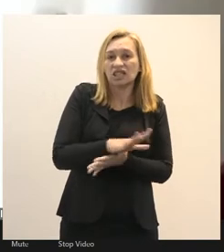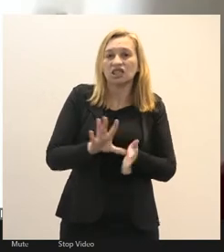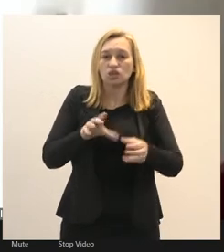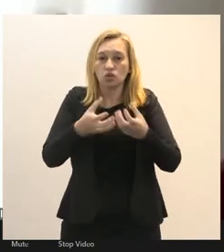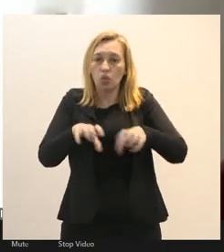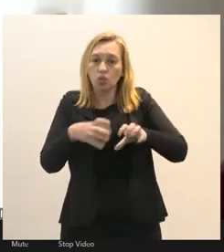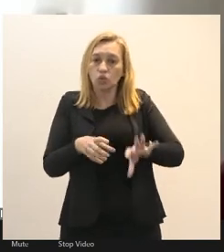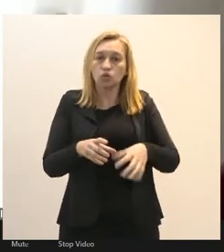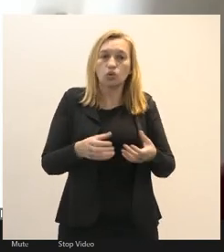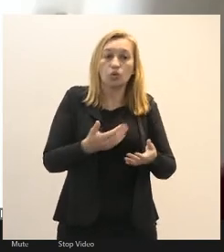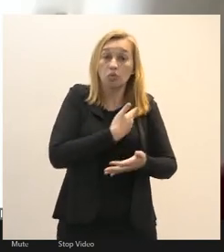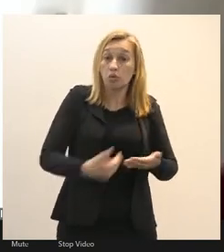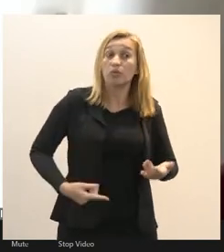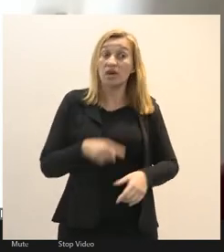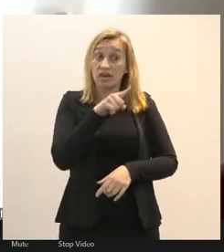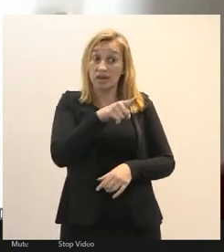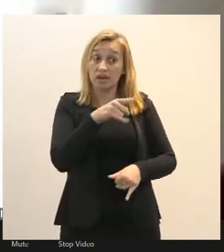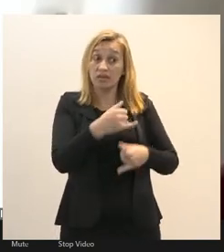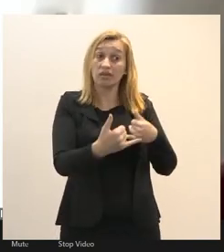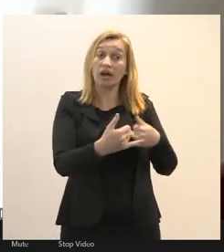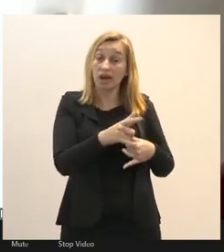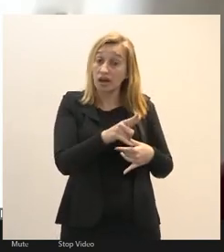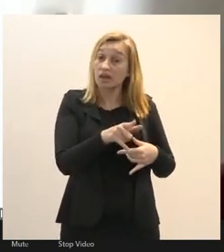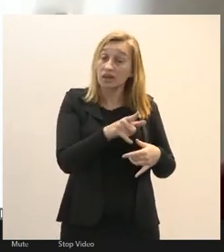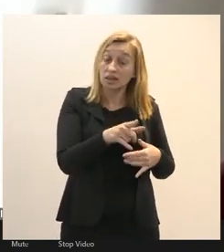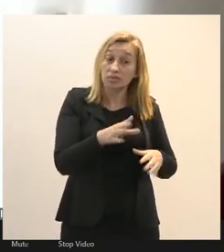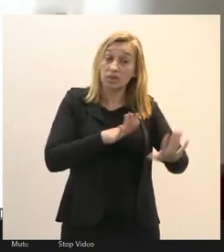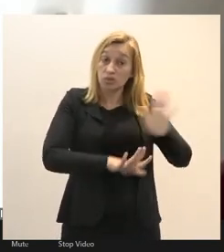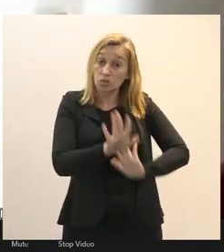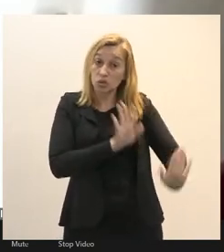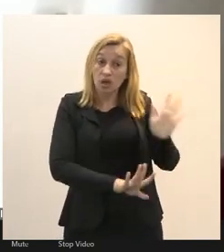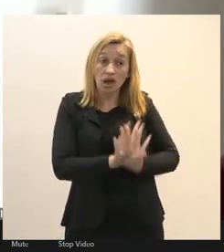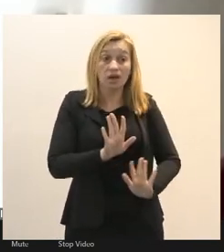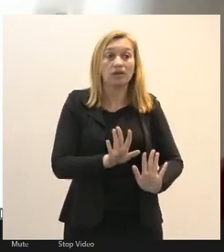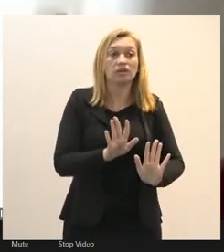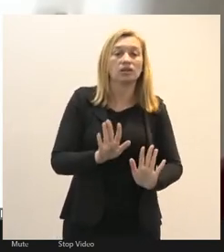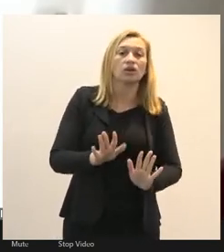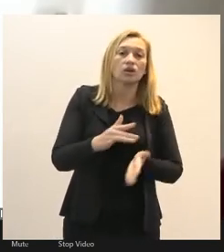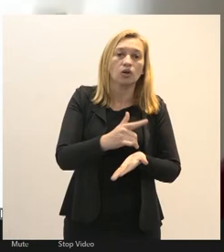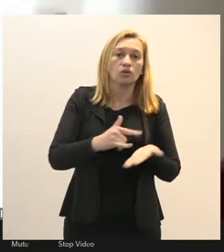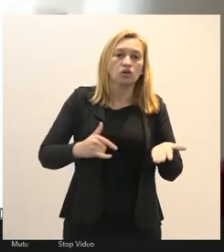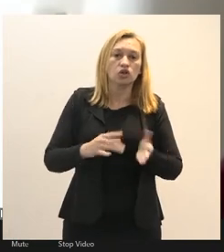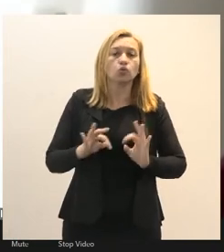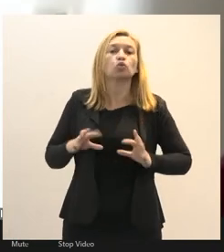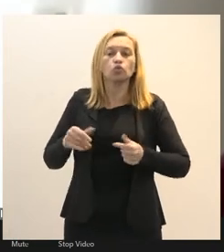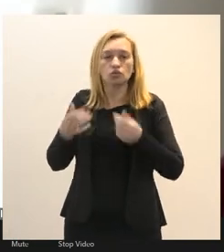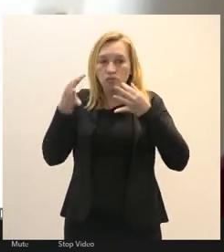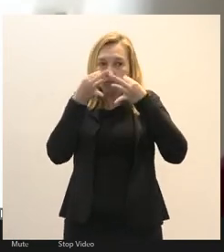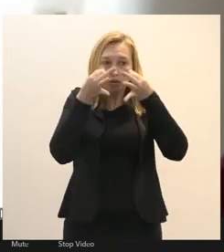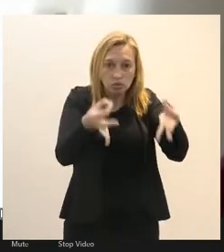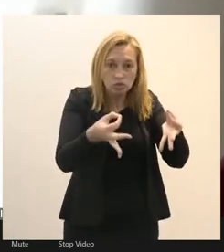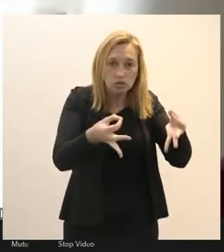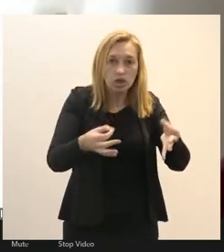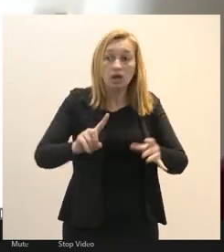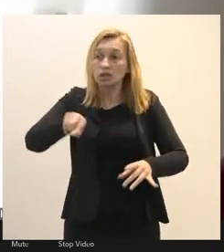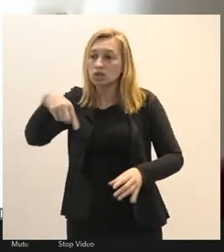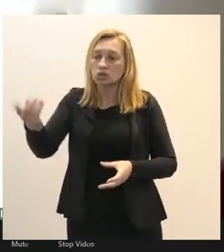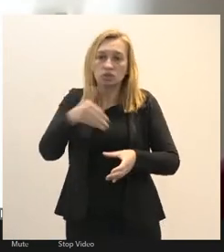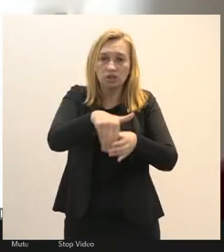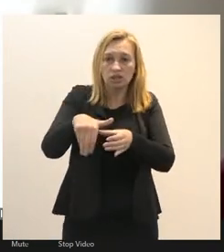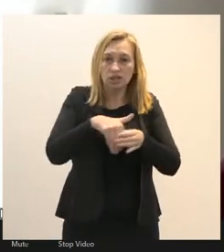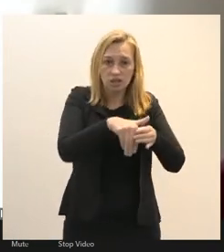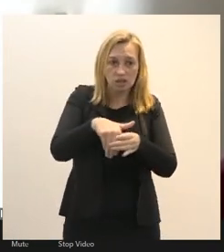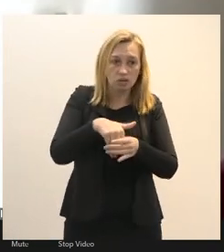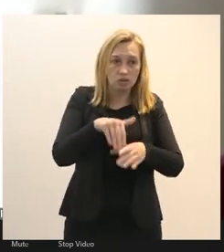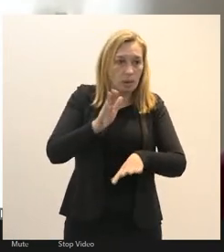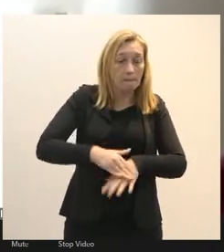está em jogo então esse alerta que eu faço aqui em nome dos servidores da justiça eleitoral do Rio de Janeiro é de que todos têm que estar atentos a próxima eleição vai ser uma das